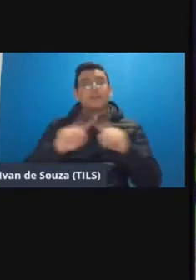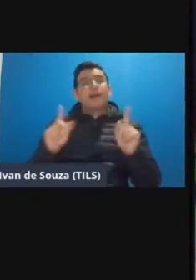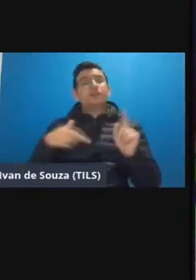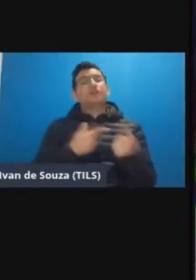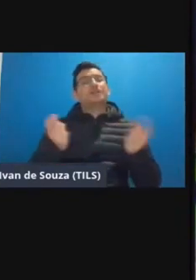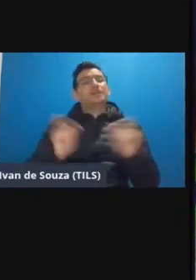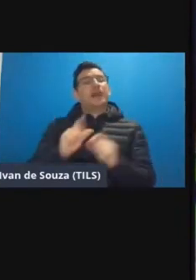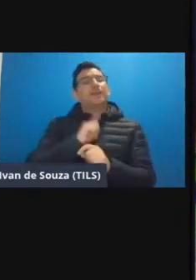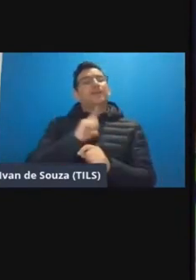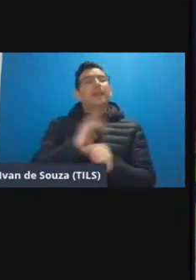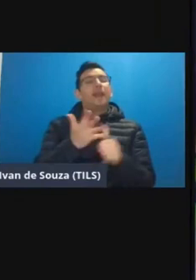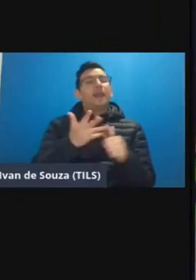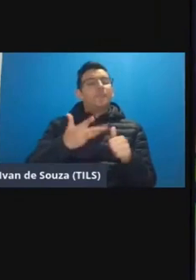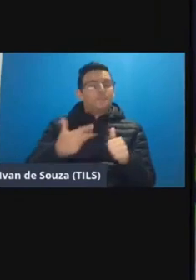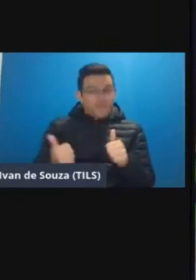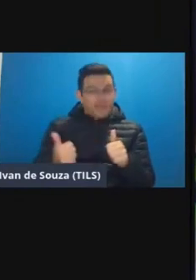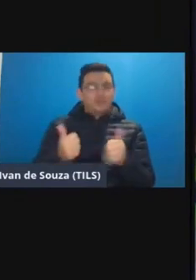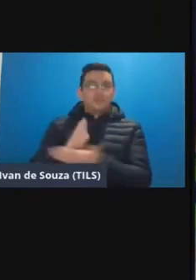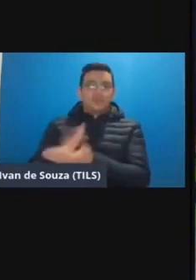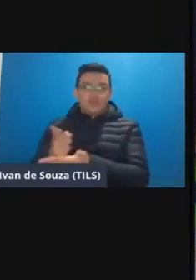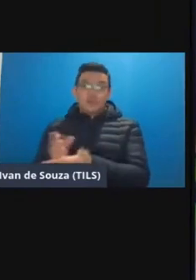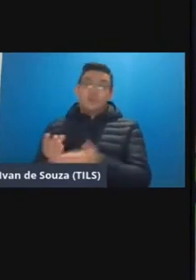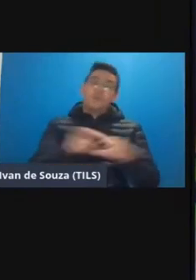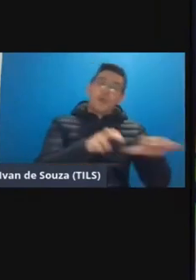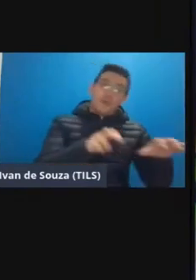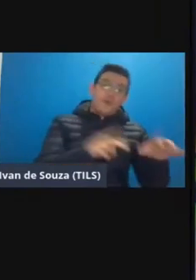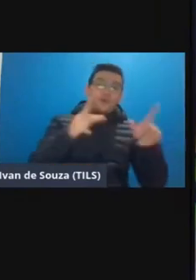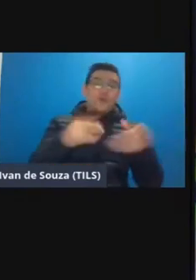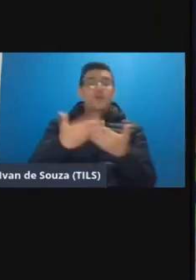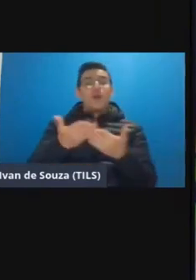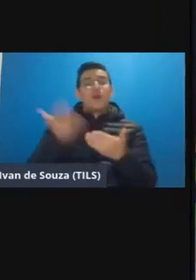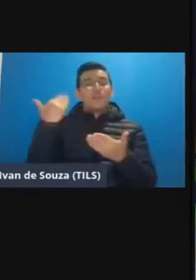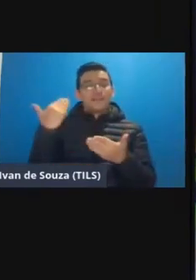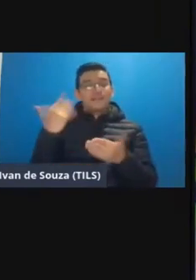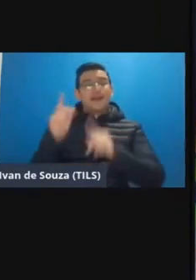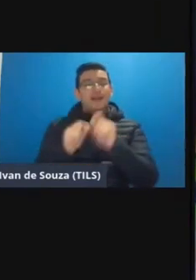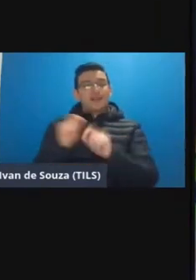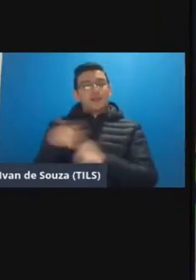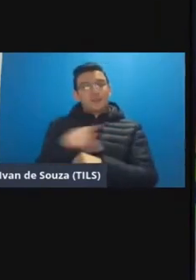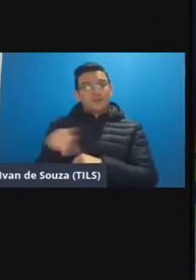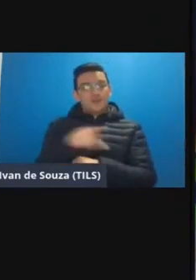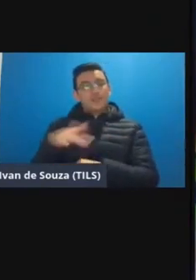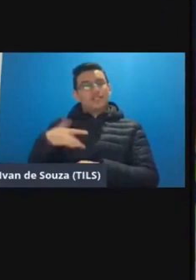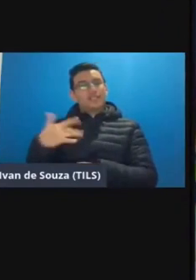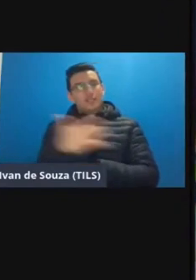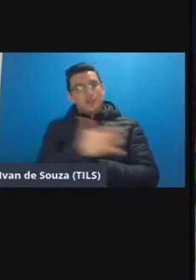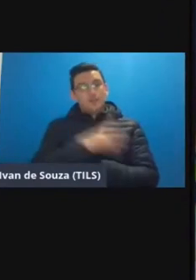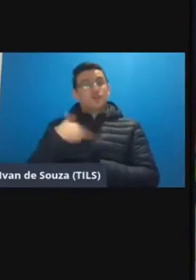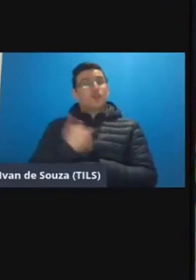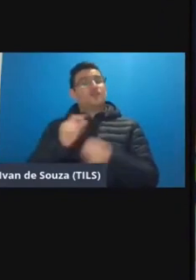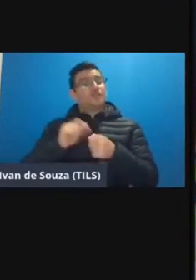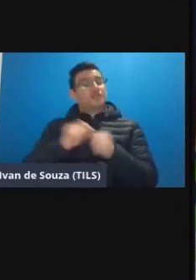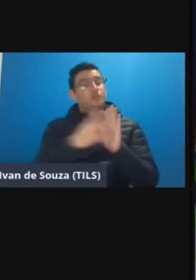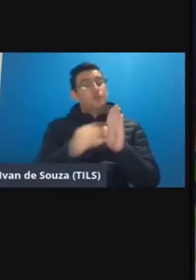trazer elementos do híbrido para o remoto como eu fiz no na aula passada né com os professores da saúde a gente fez